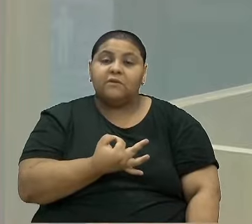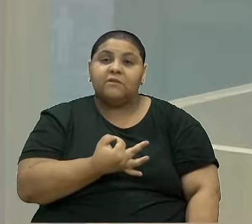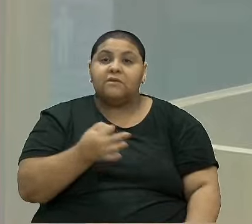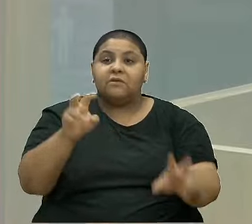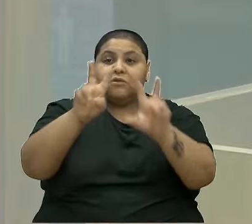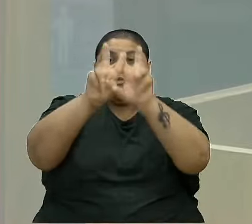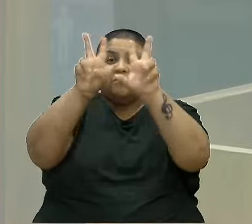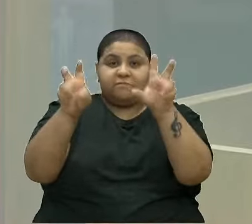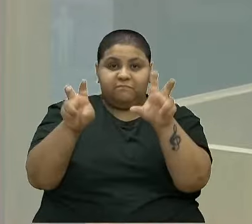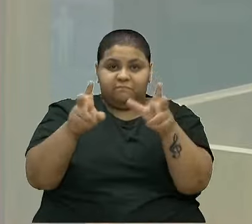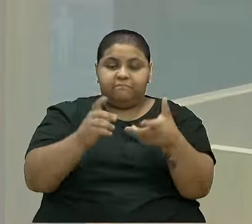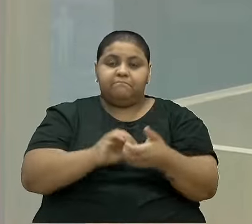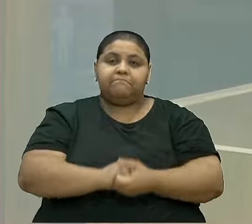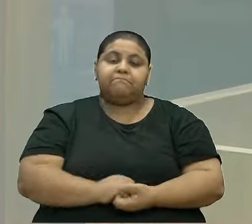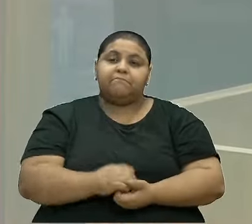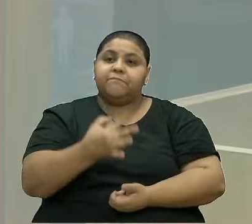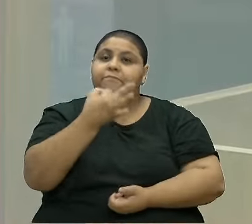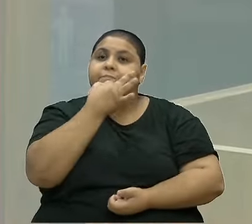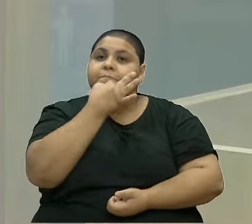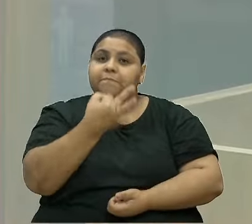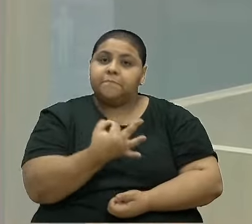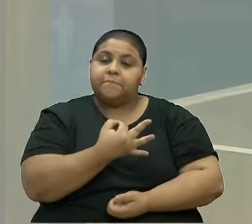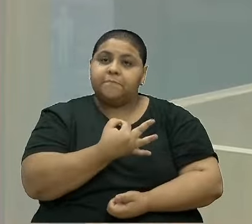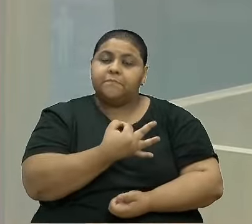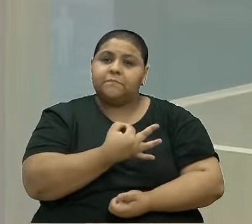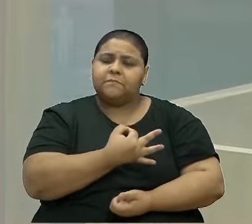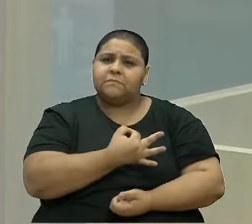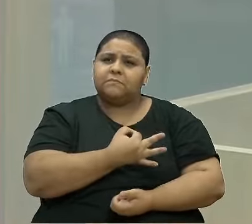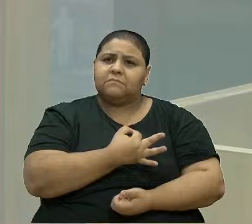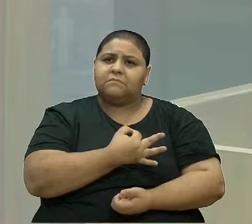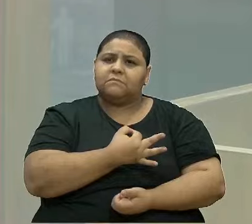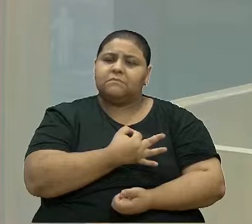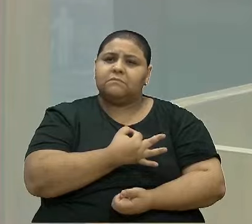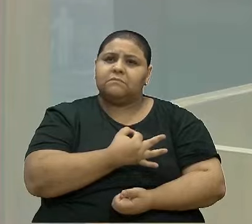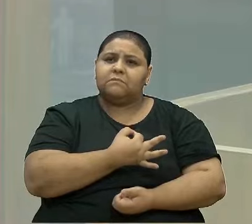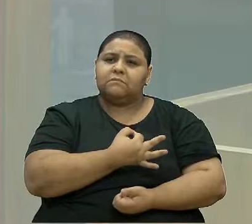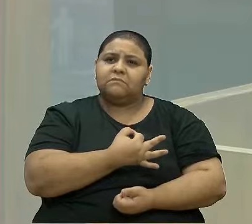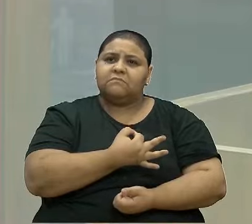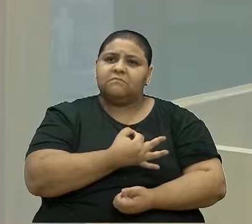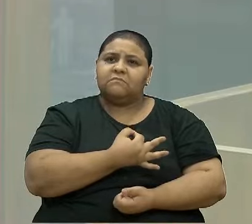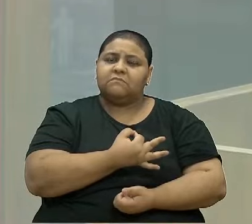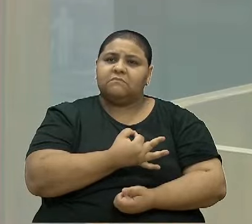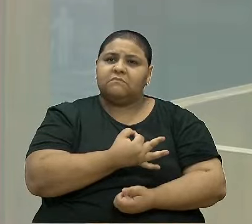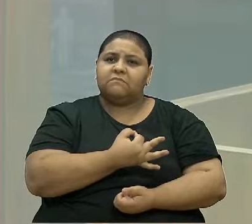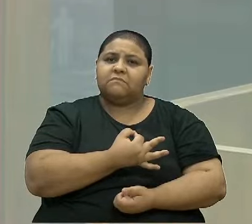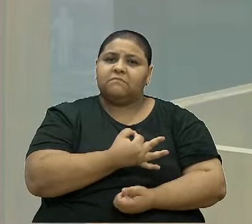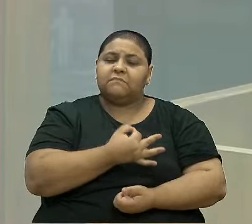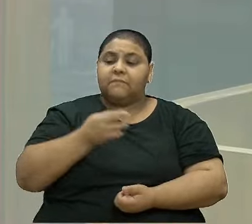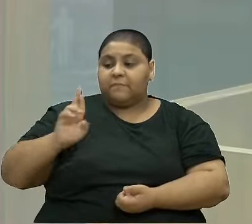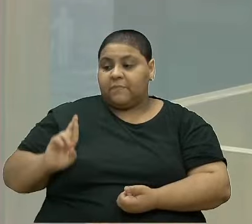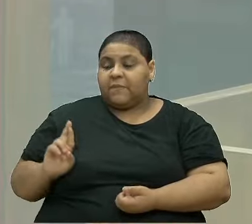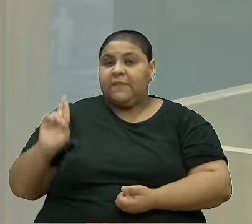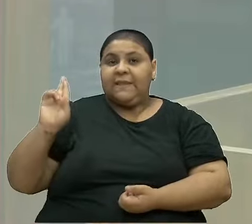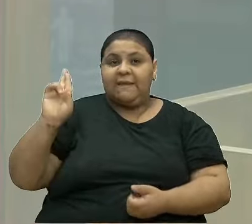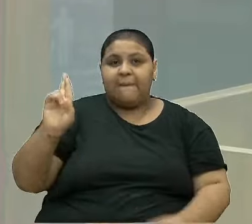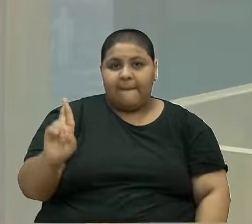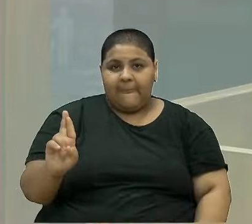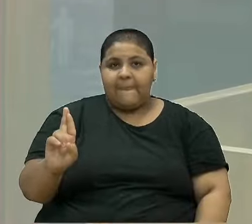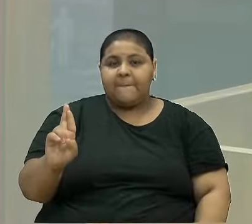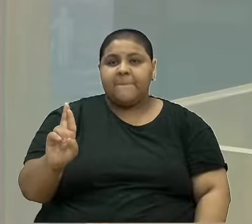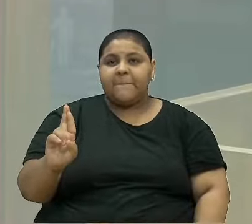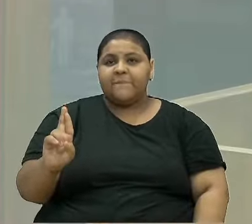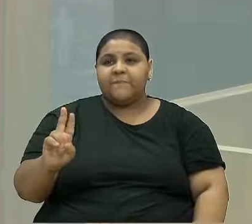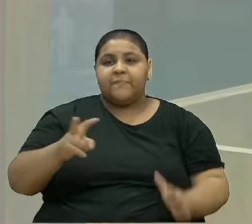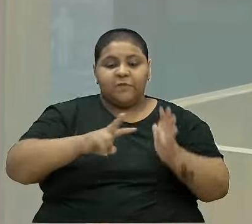esse tema. Opiniões de representantes dos